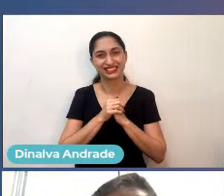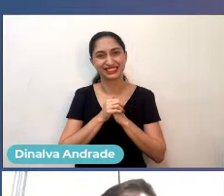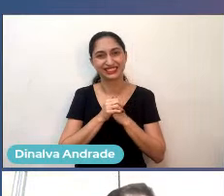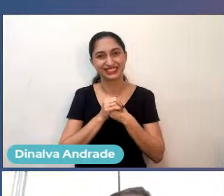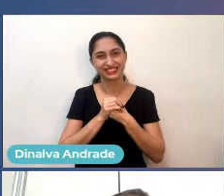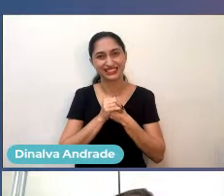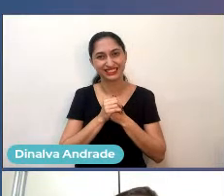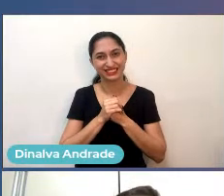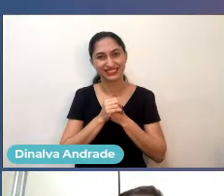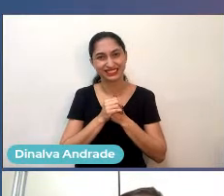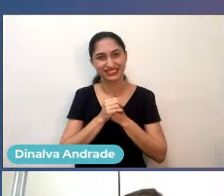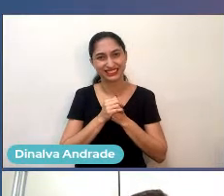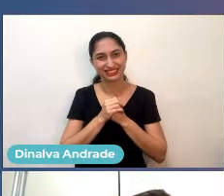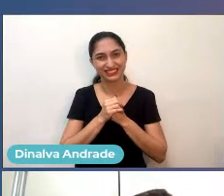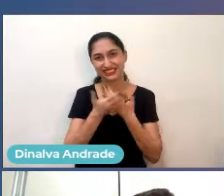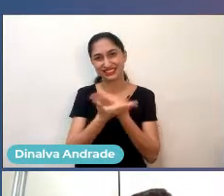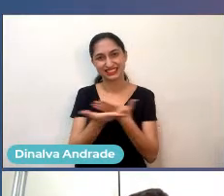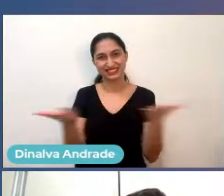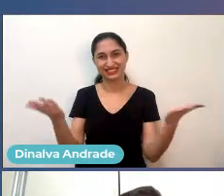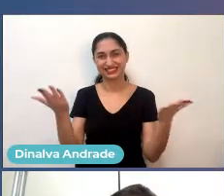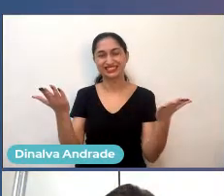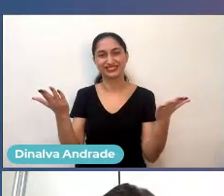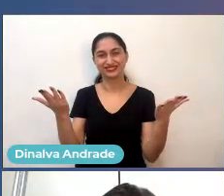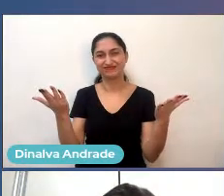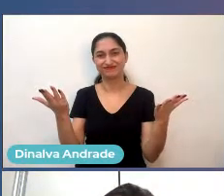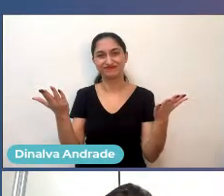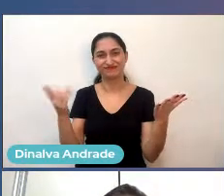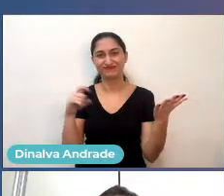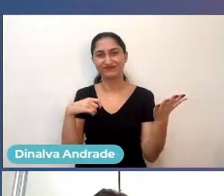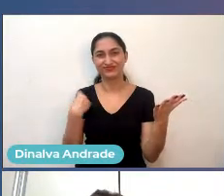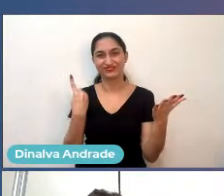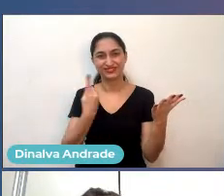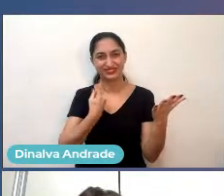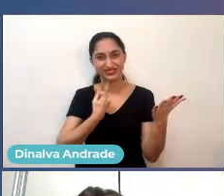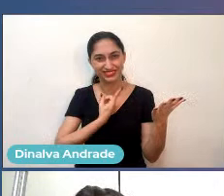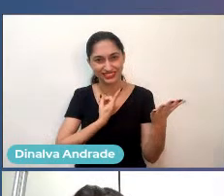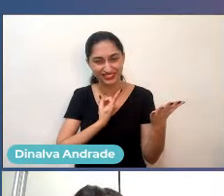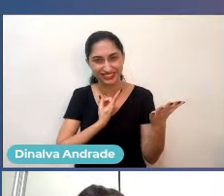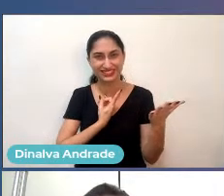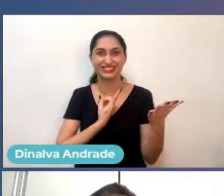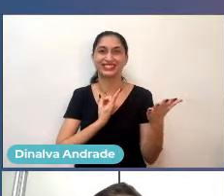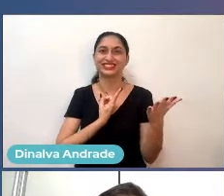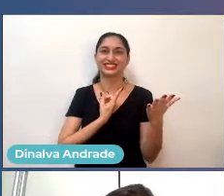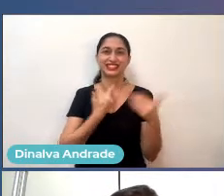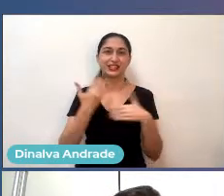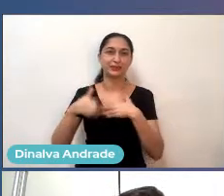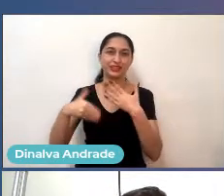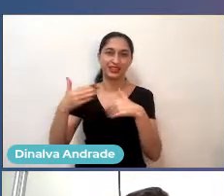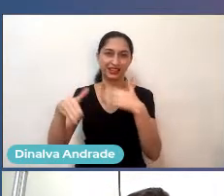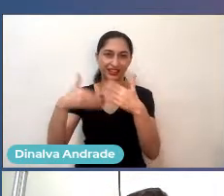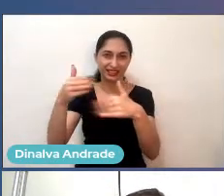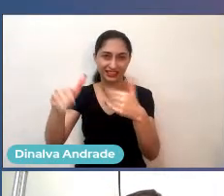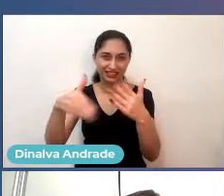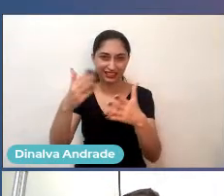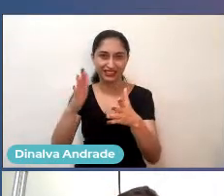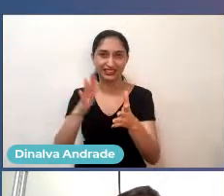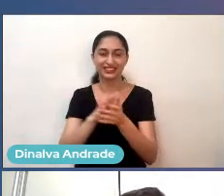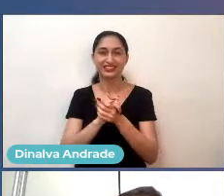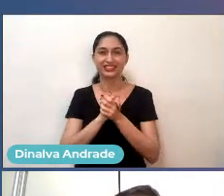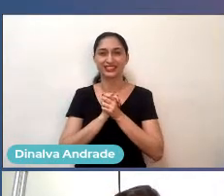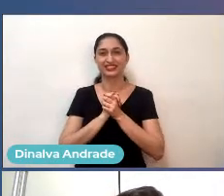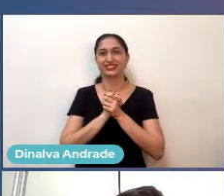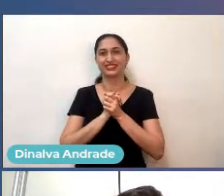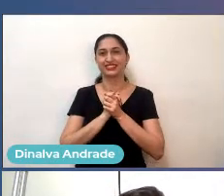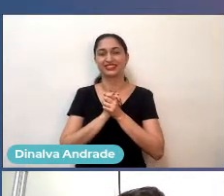e, minha gente, era essa confusão, quando a gente nasceu, a gente estava numa sala pequeniníssima, dentro do ITEP, com duas